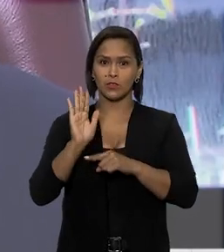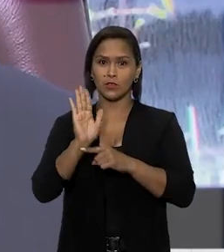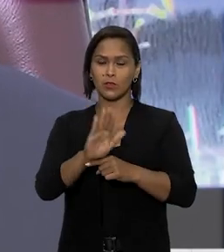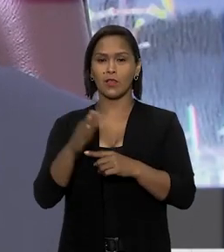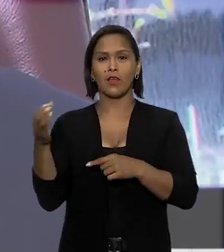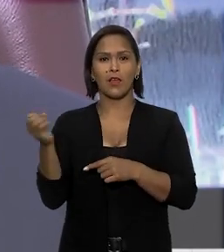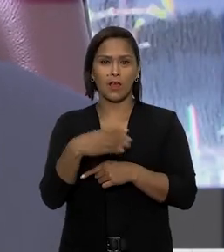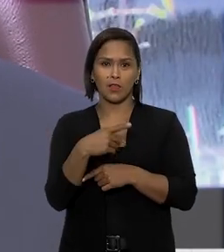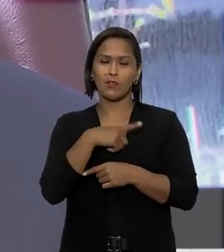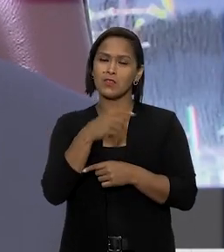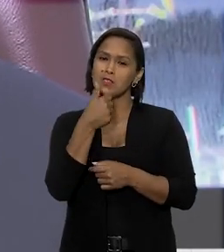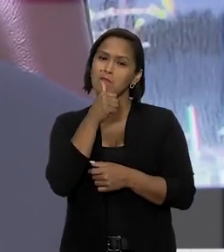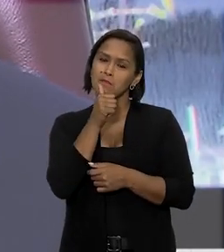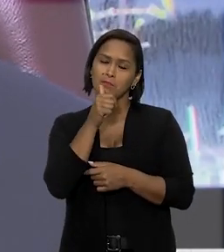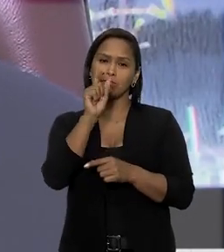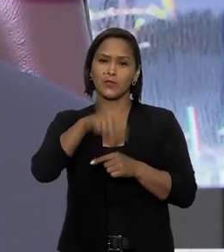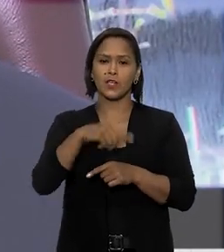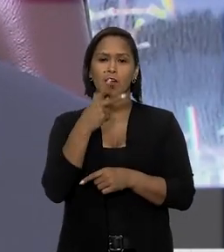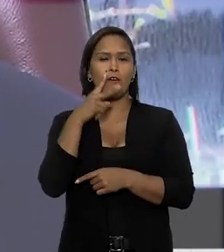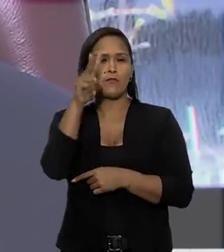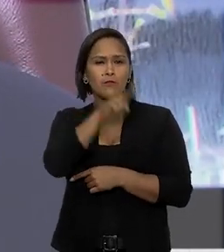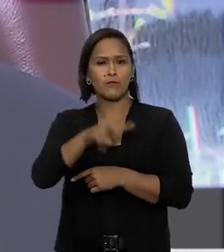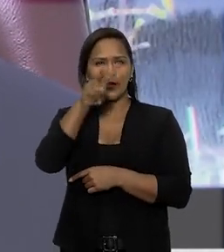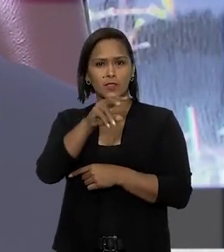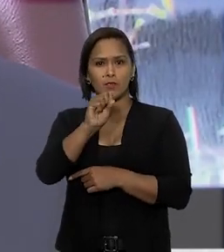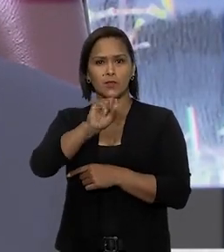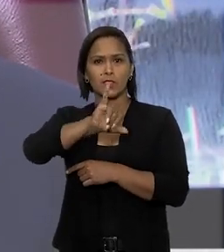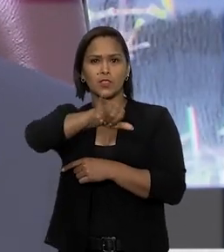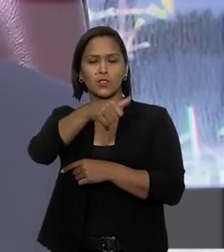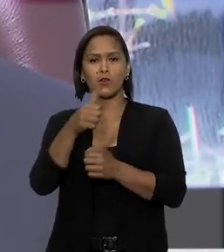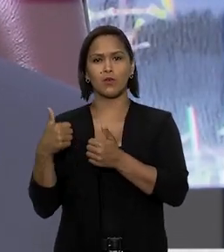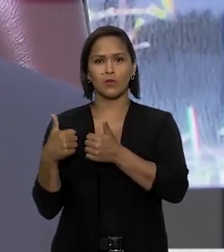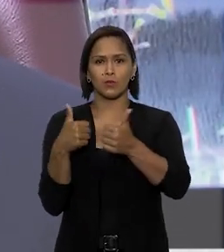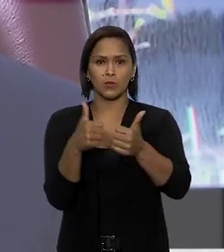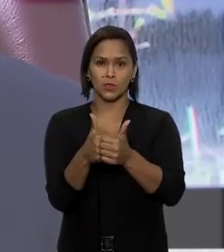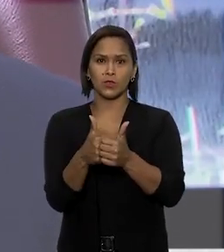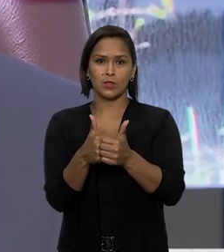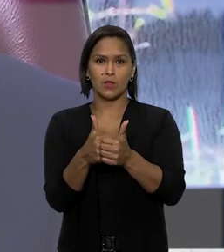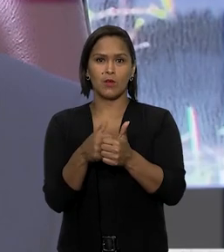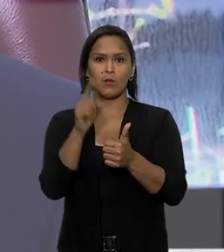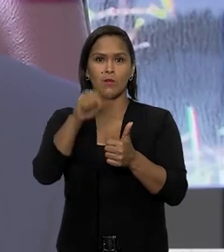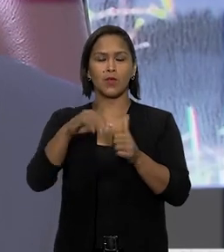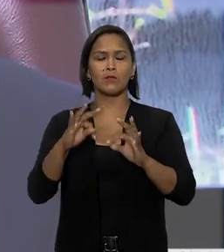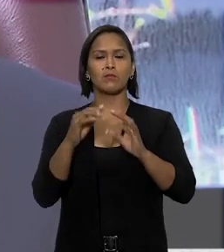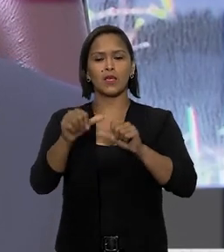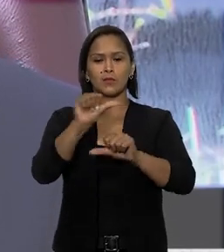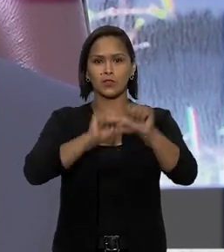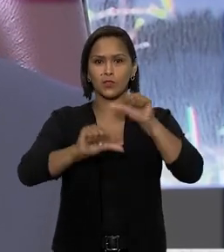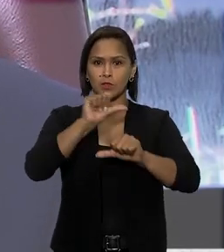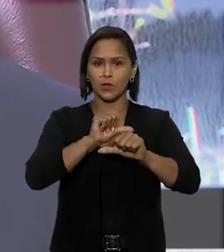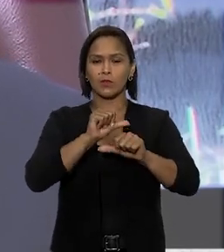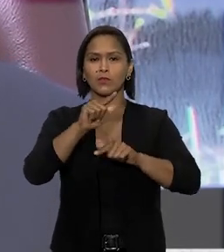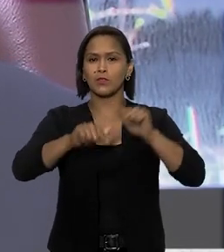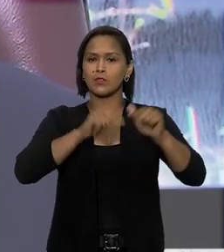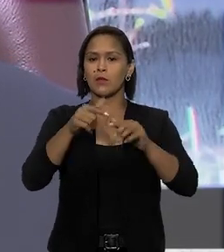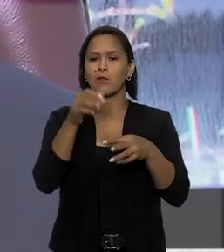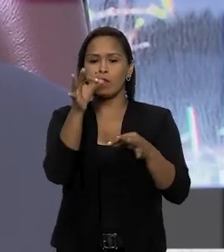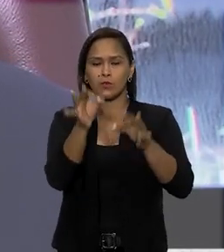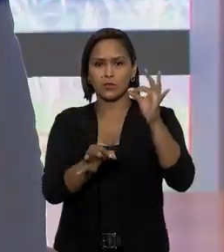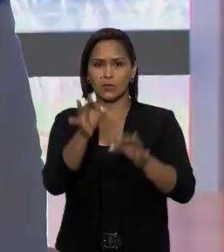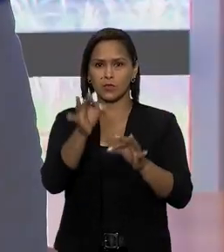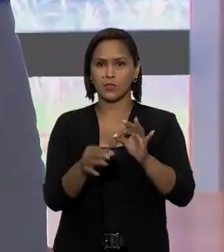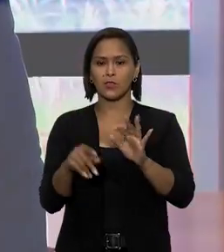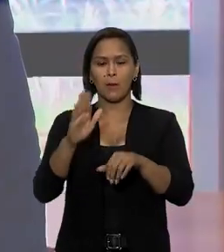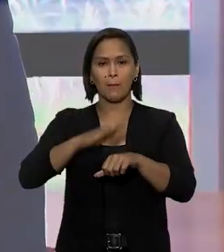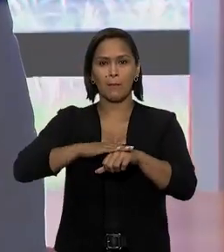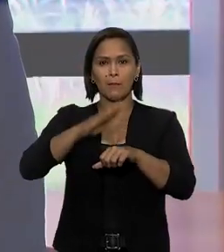Eu diria que a inovação está sendo vista pelo STJ como um instrumento para tornar a sua atuação jurisdicional